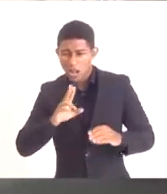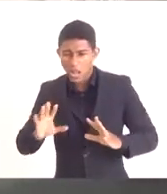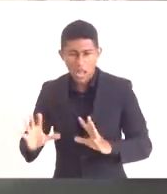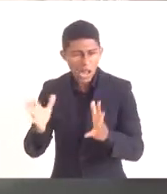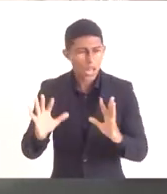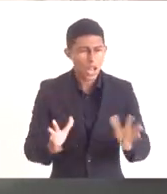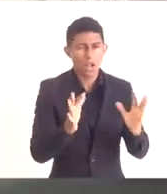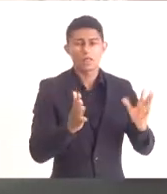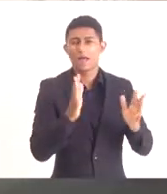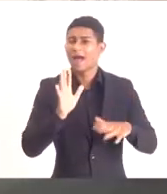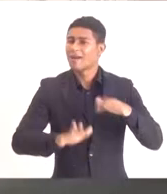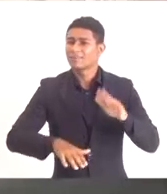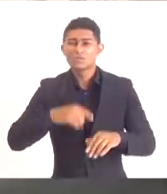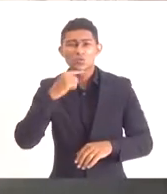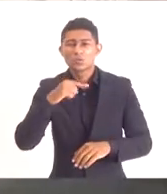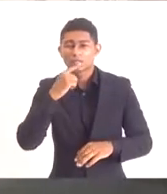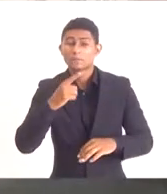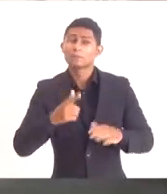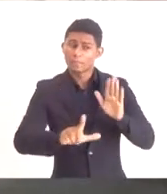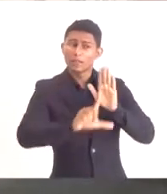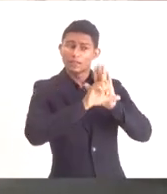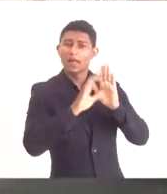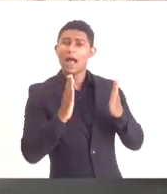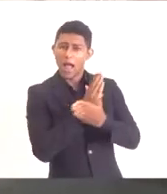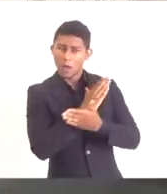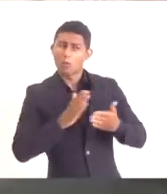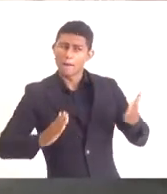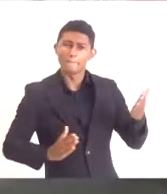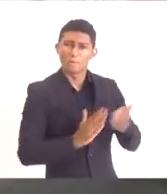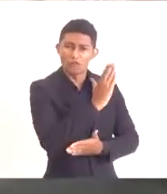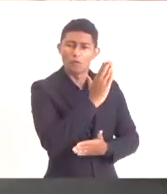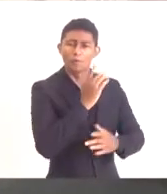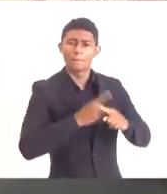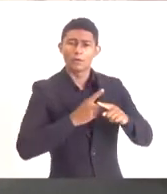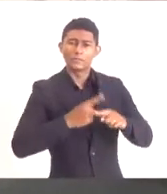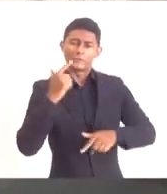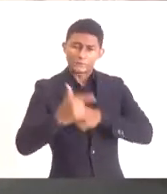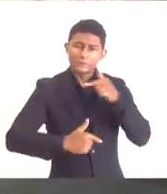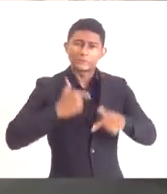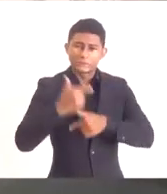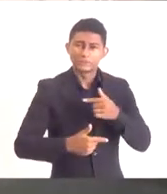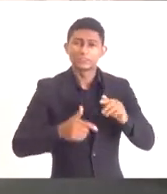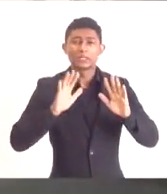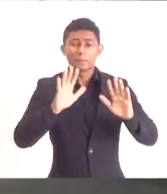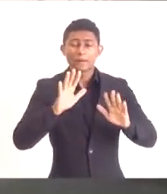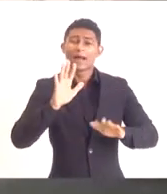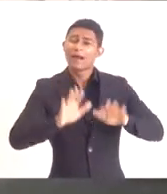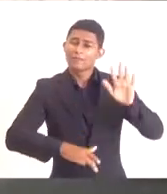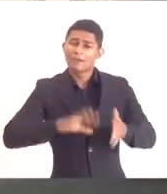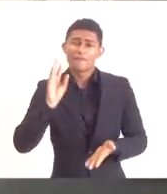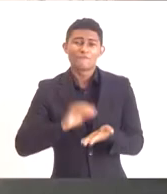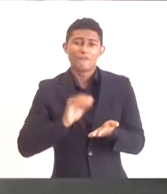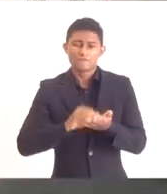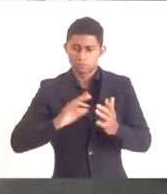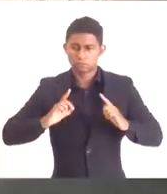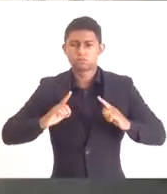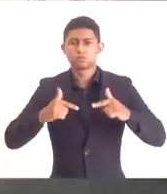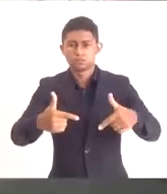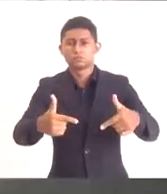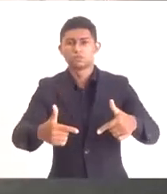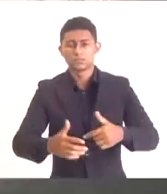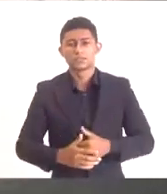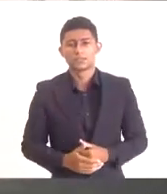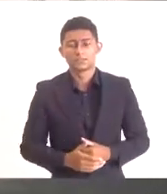Temos algumas leis muito boas que foram aprovadas através de muito trabalho, mas que algumas ações precisam ser feitas.